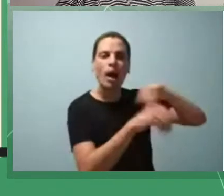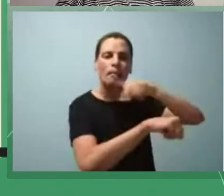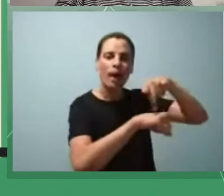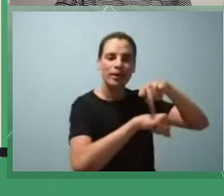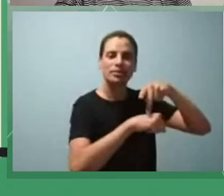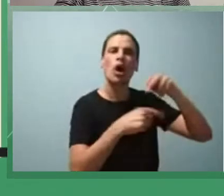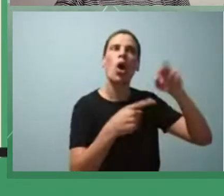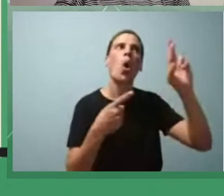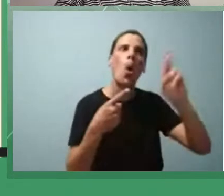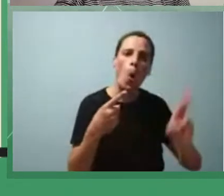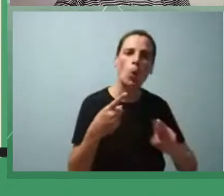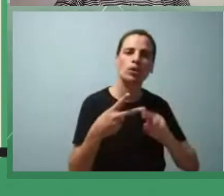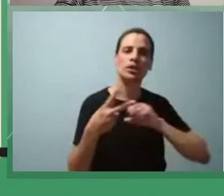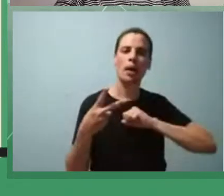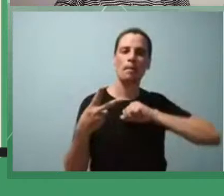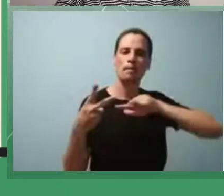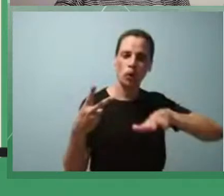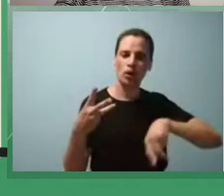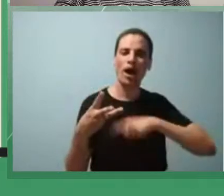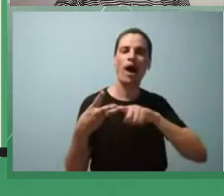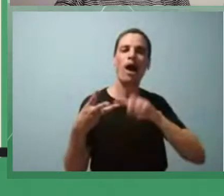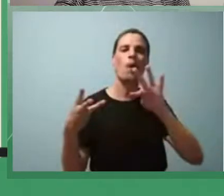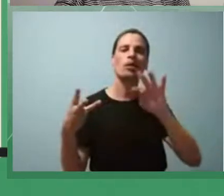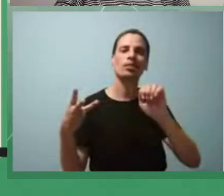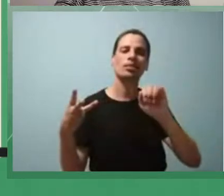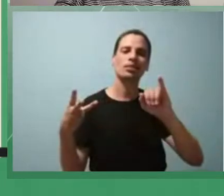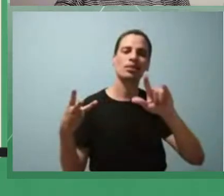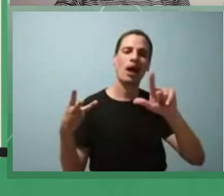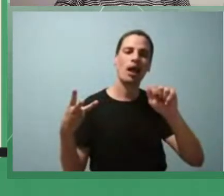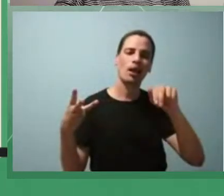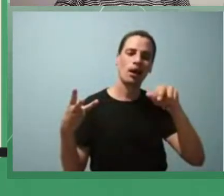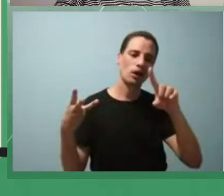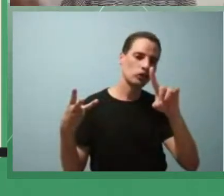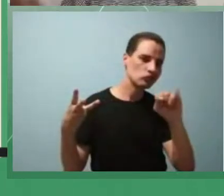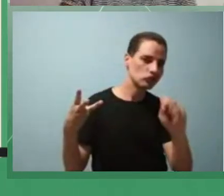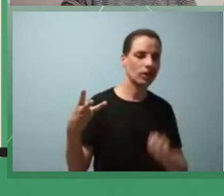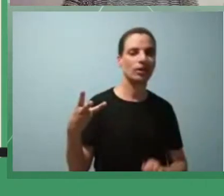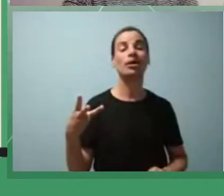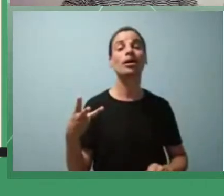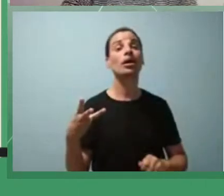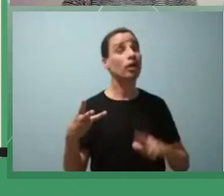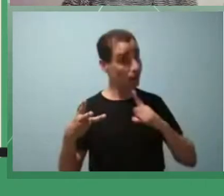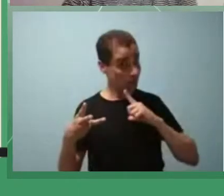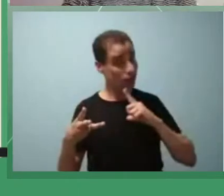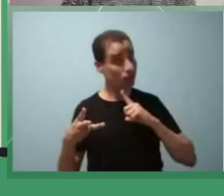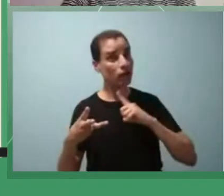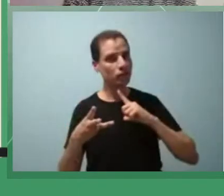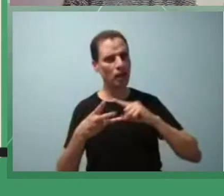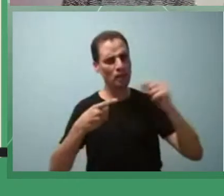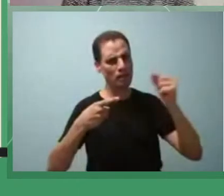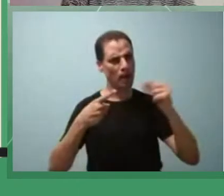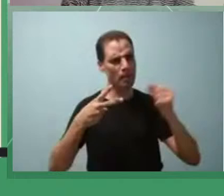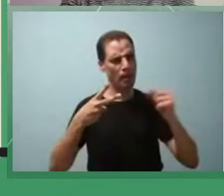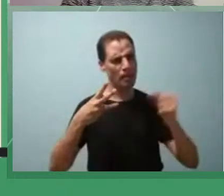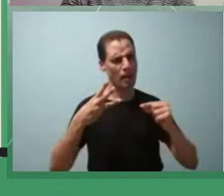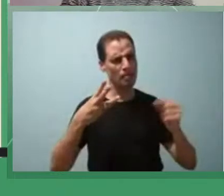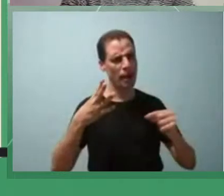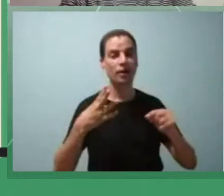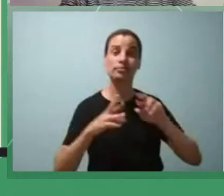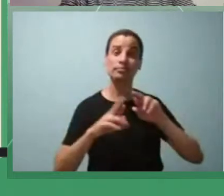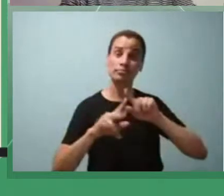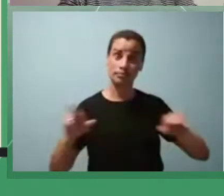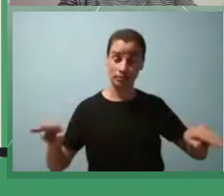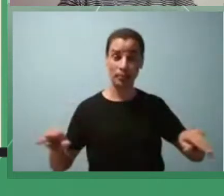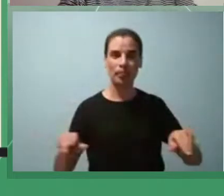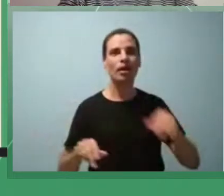Portugal Tailândia então são aspectos diferentes no primeiro fragmento a gente tem um aspecto